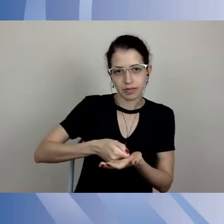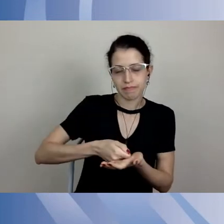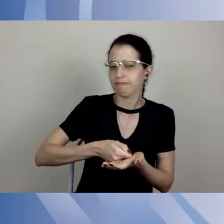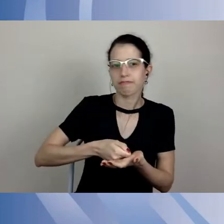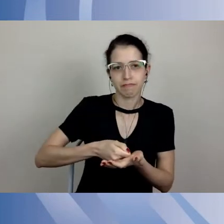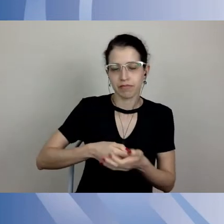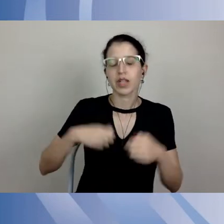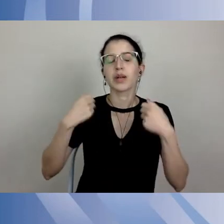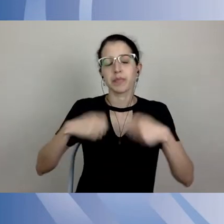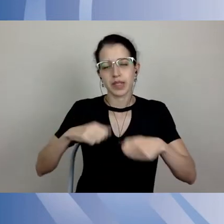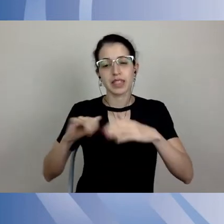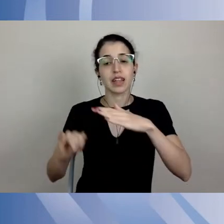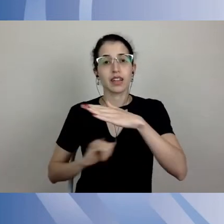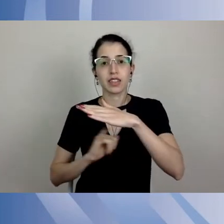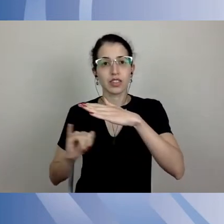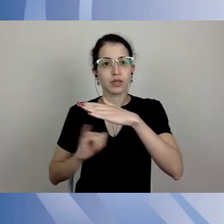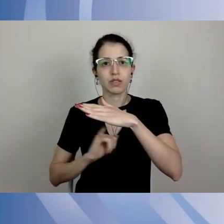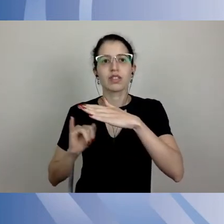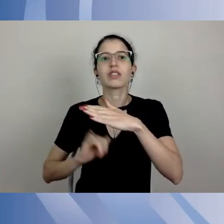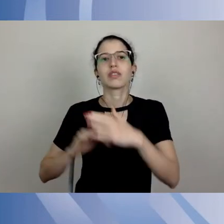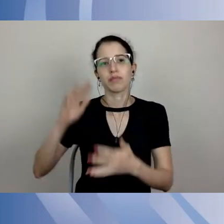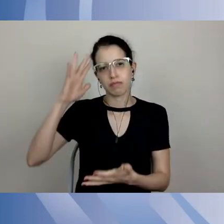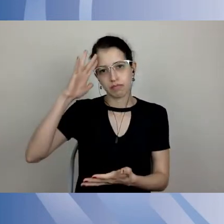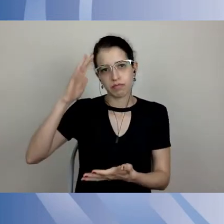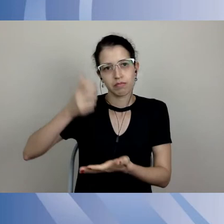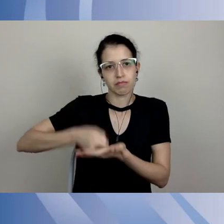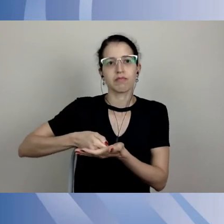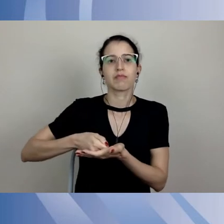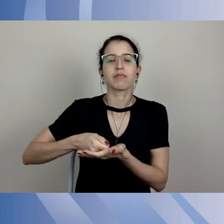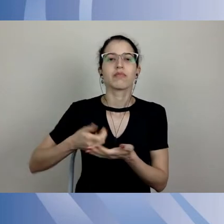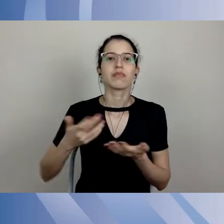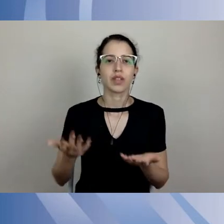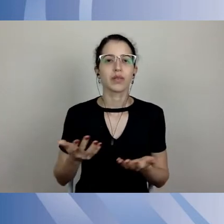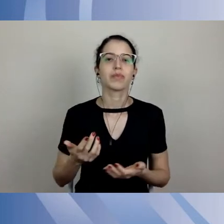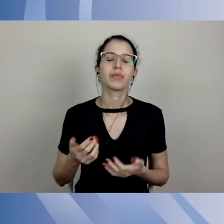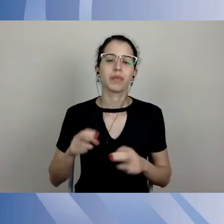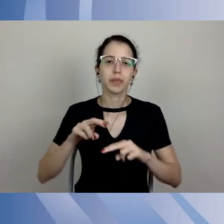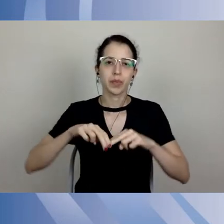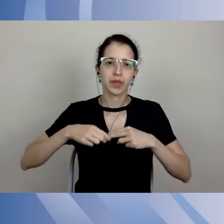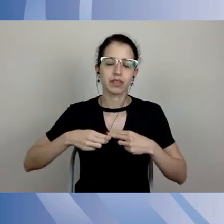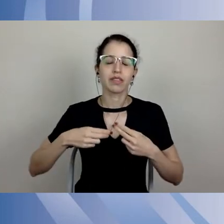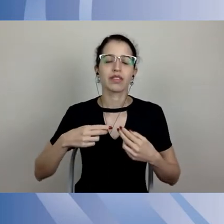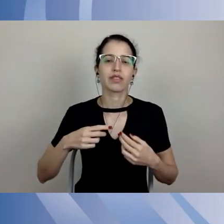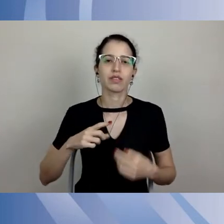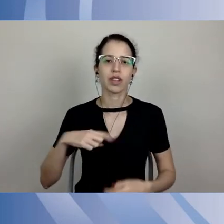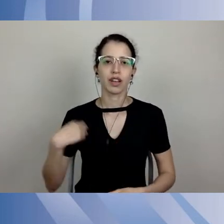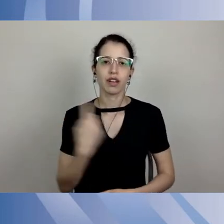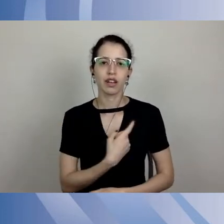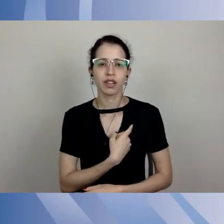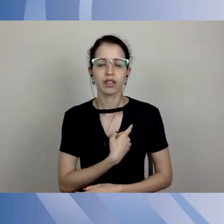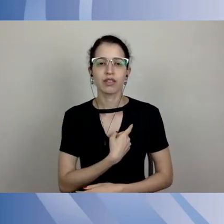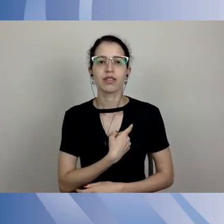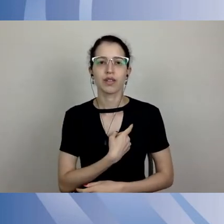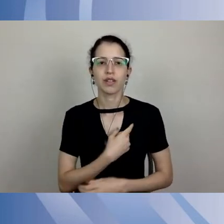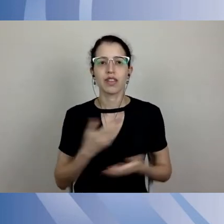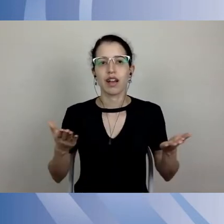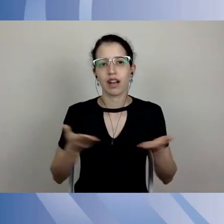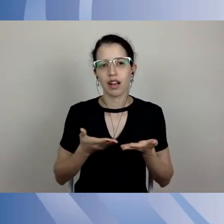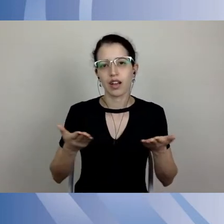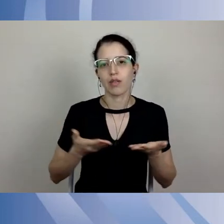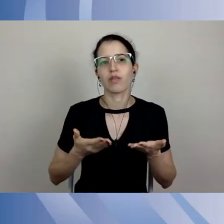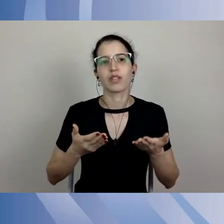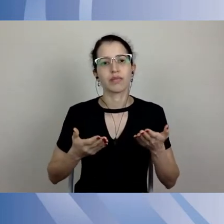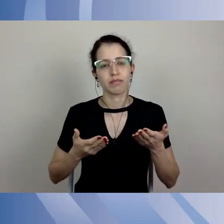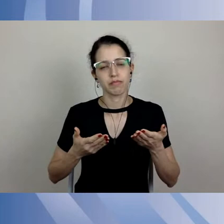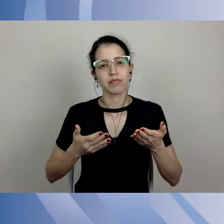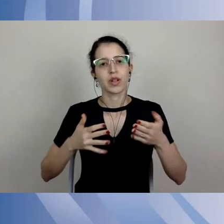responsabilidade pelas decisões. Então, esse é um dos motivos pelo qual nós estamos agora fazendo um movimento